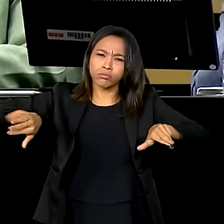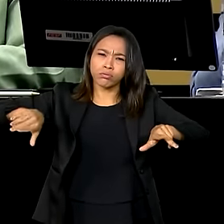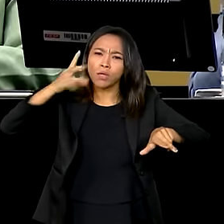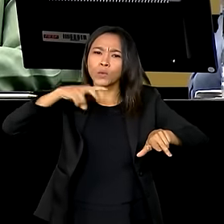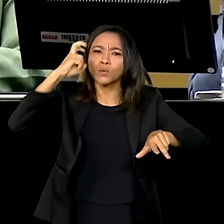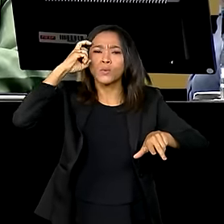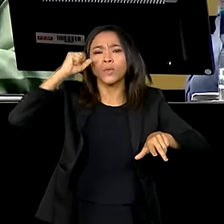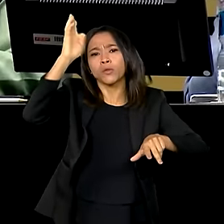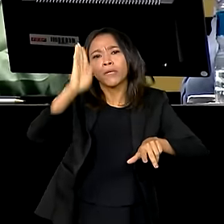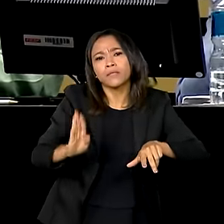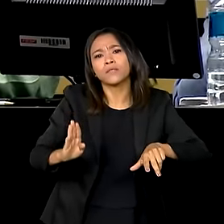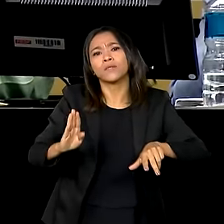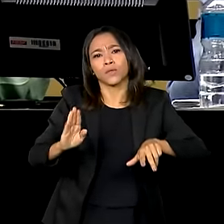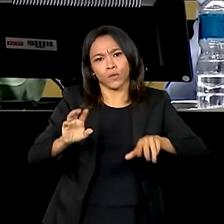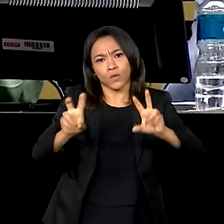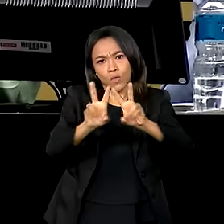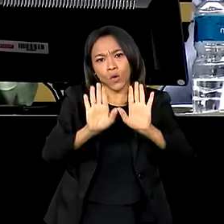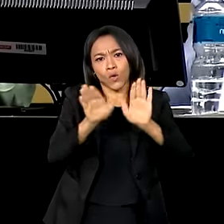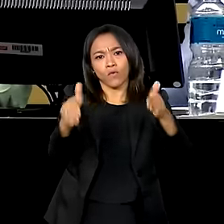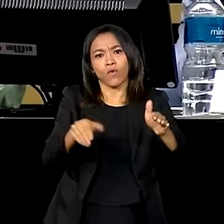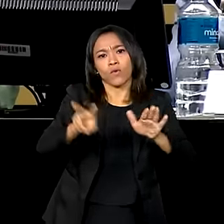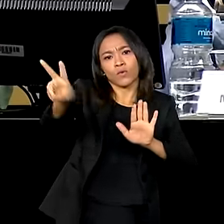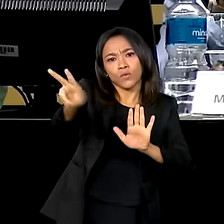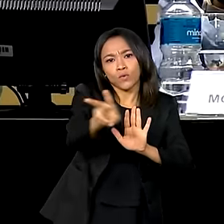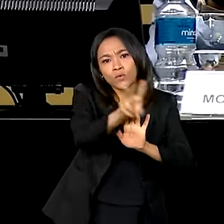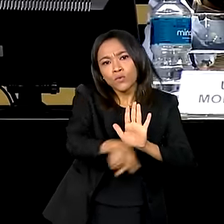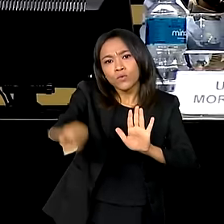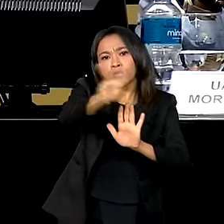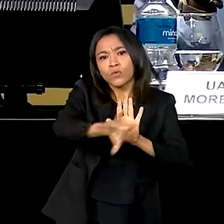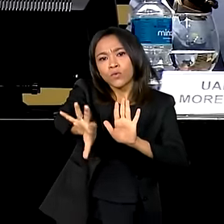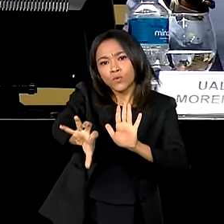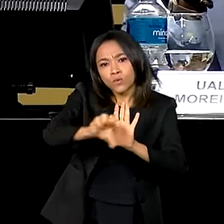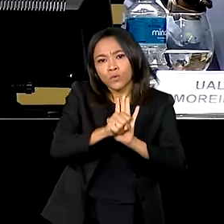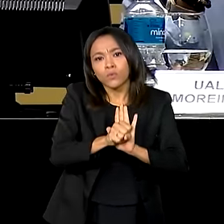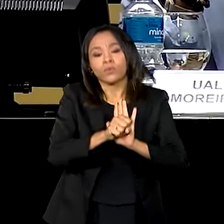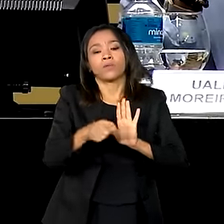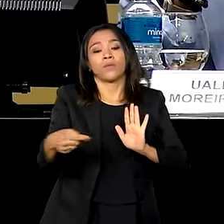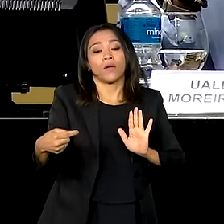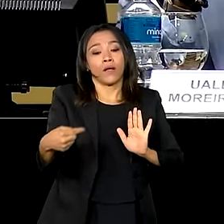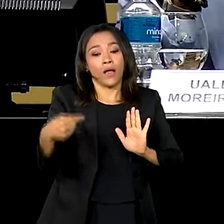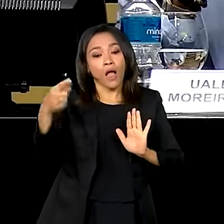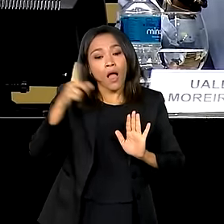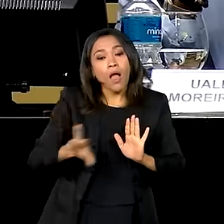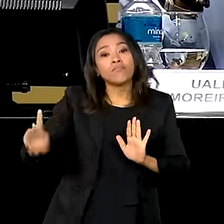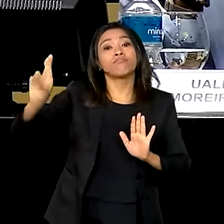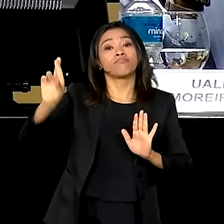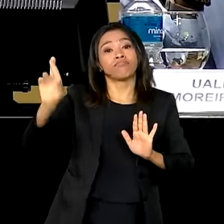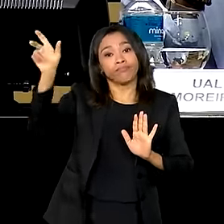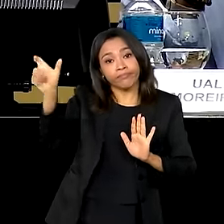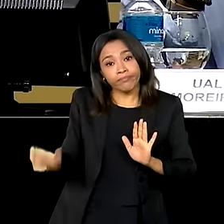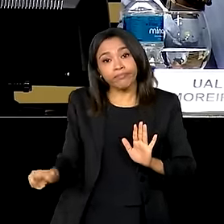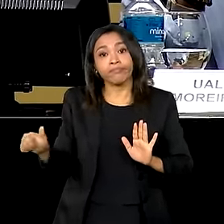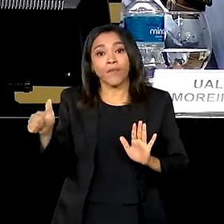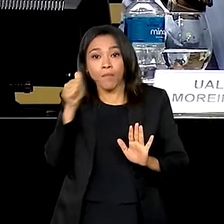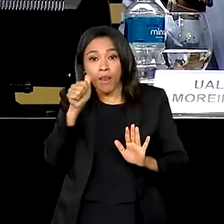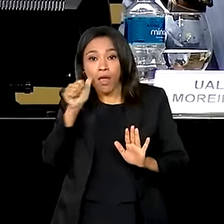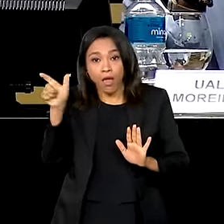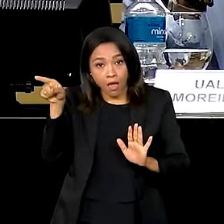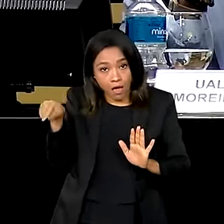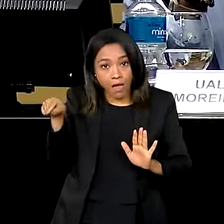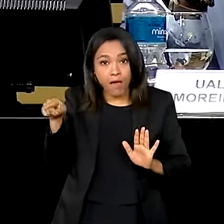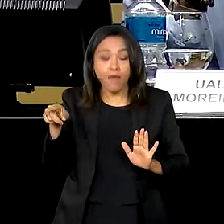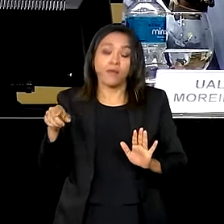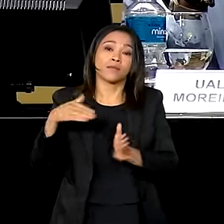cultura brasileira no audiovisual. O plano setorial do audiovisual está sendo capitaneado pela nossa secretária Joelma Gonzaga e toda a sua